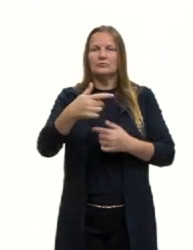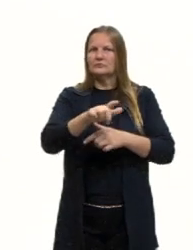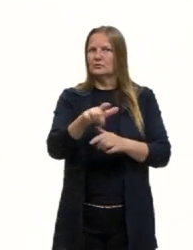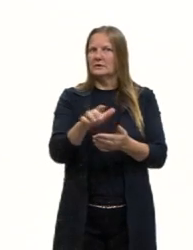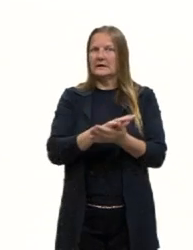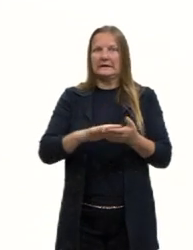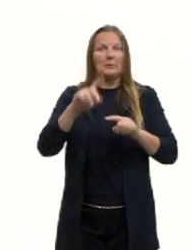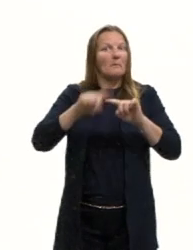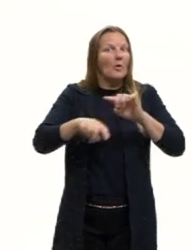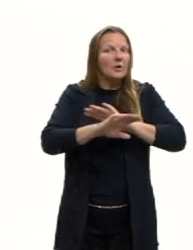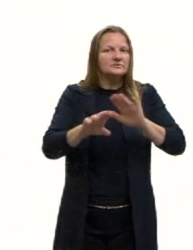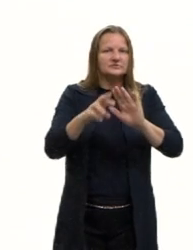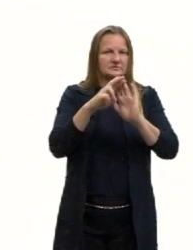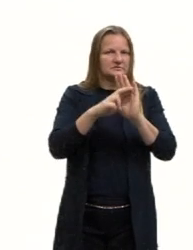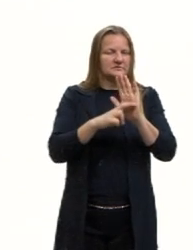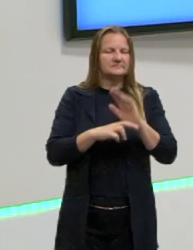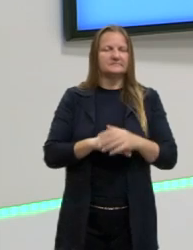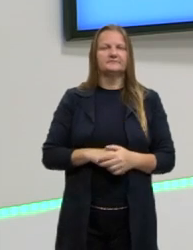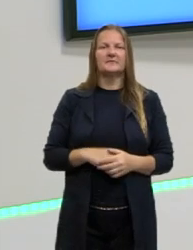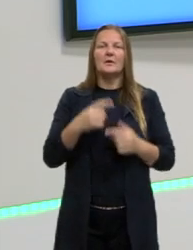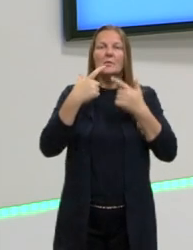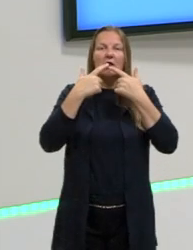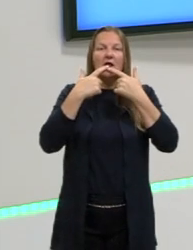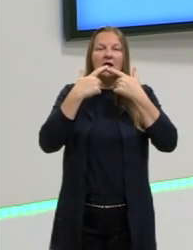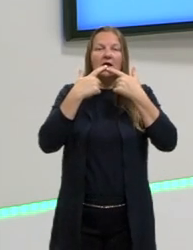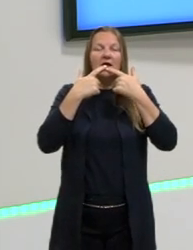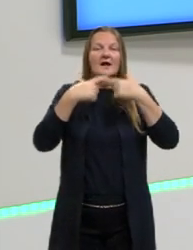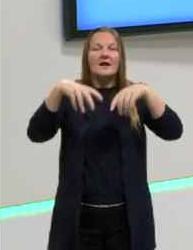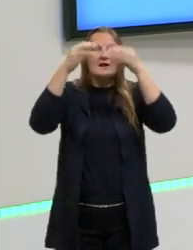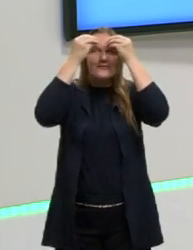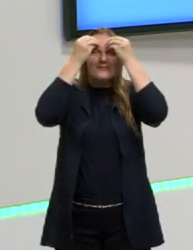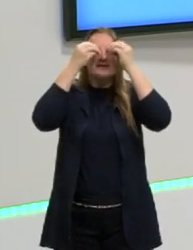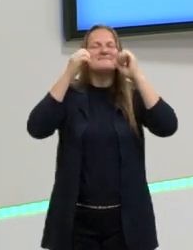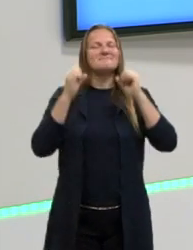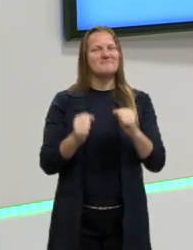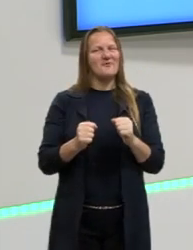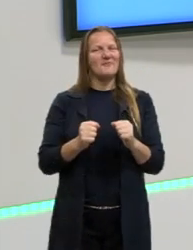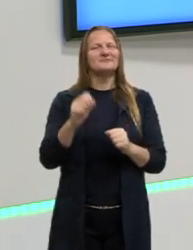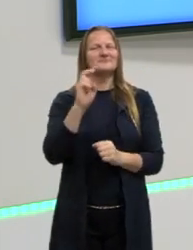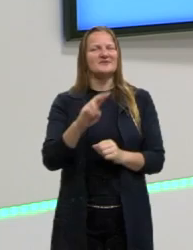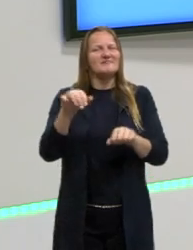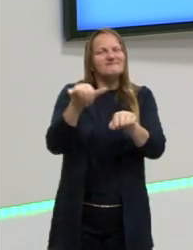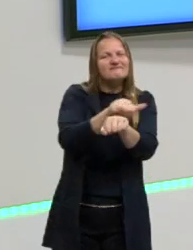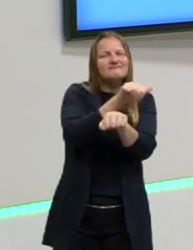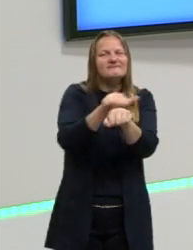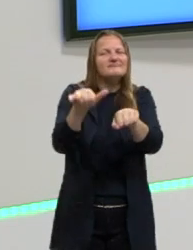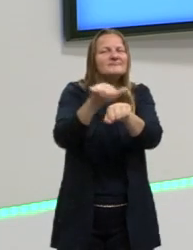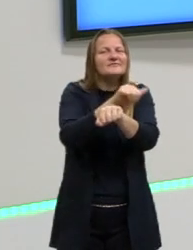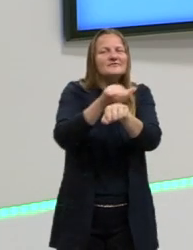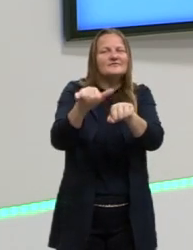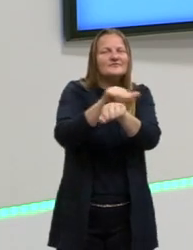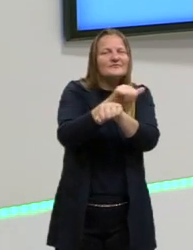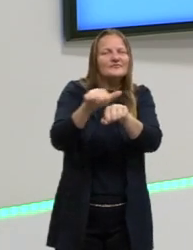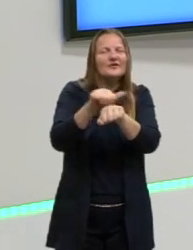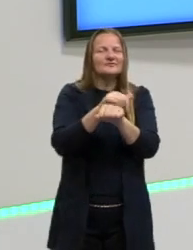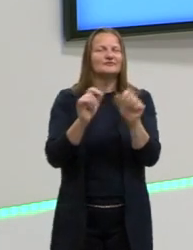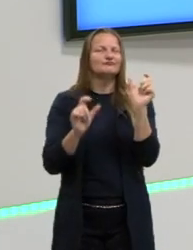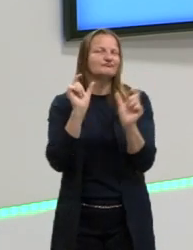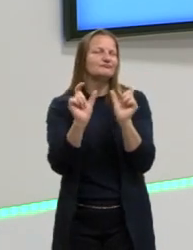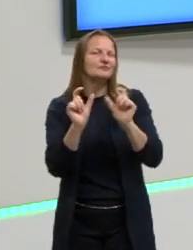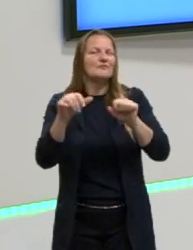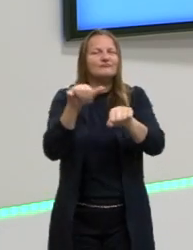direta também, porque a linguagem nos permite através de vários, de infinitos elementos.